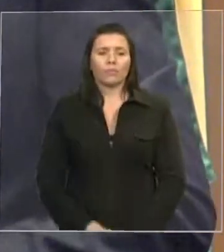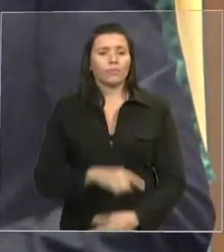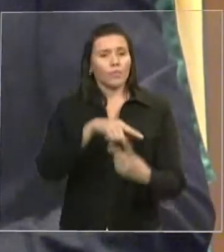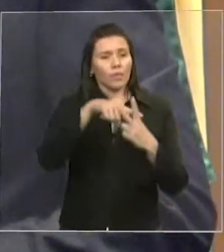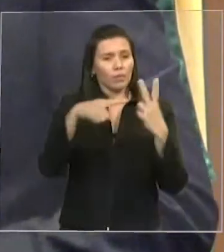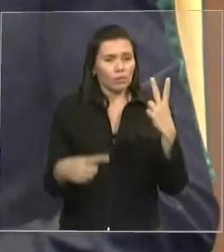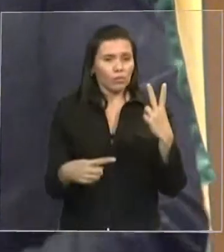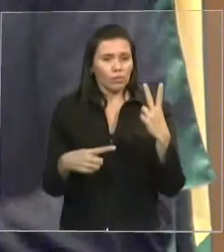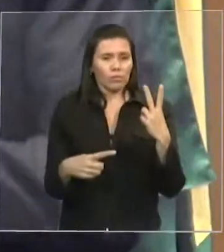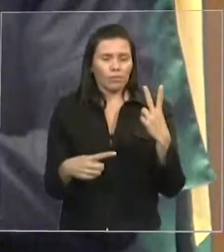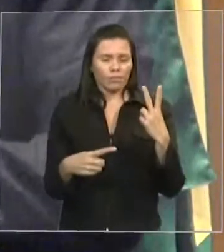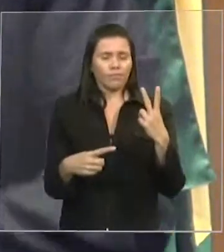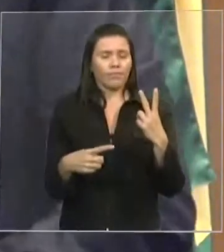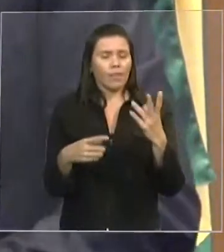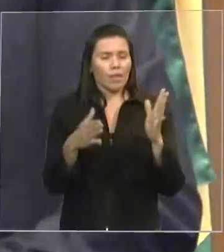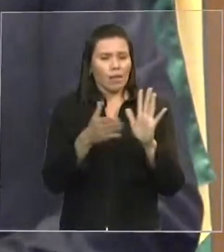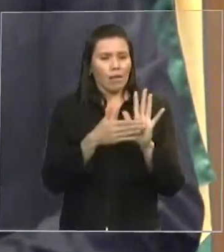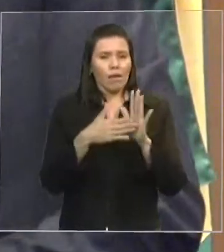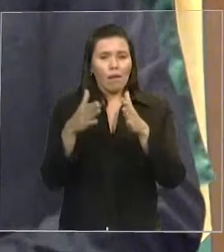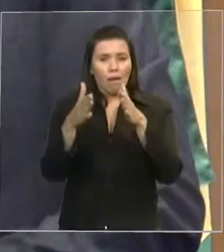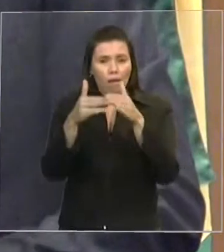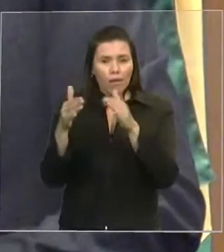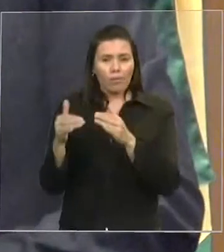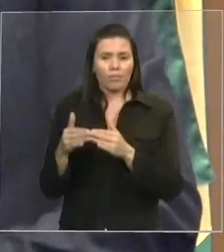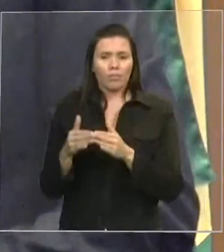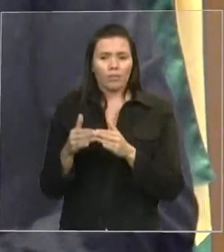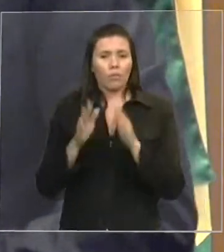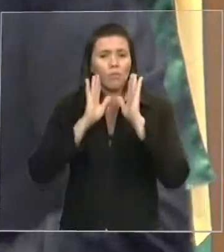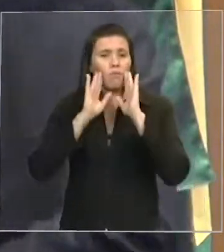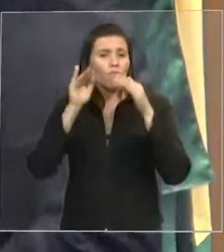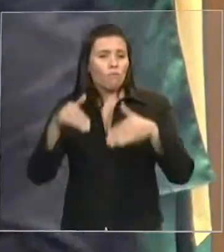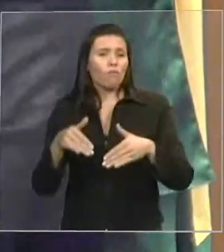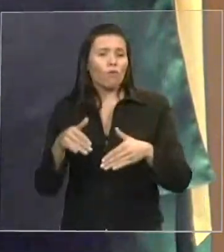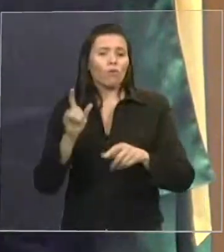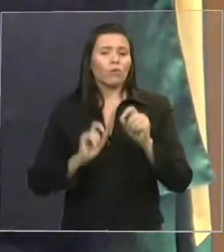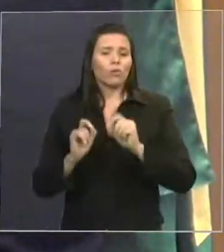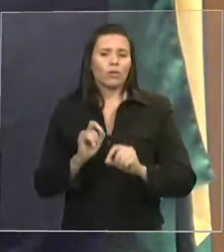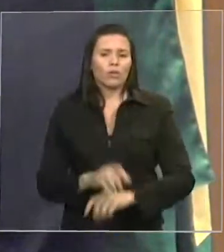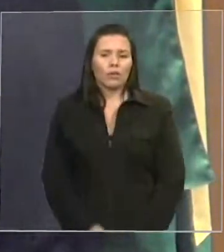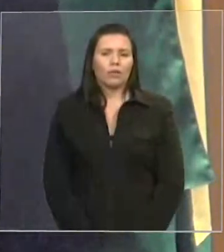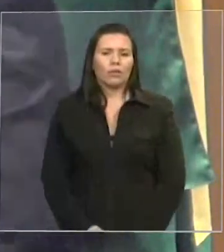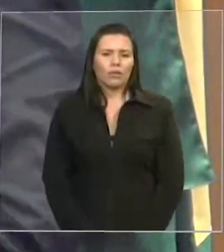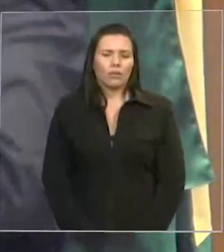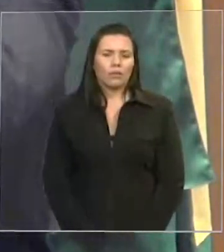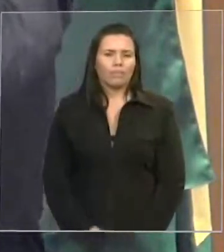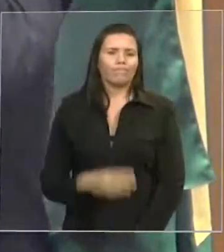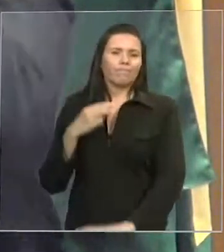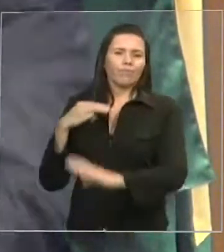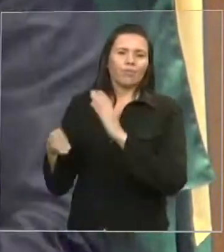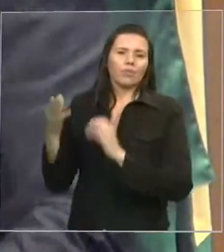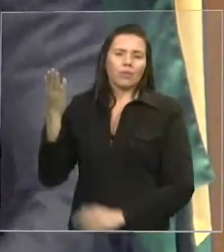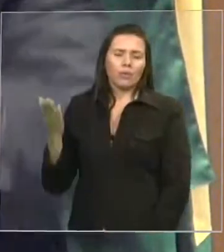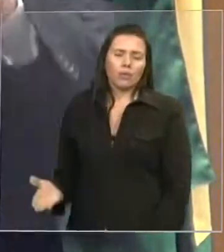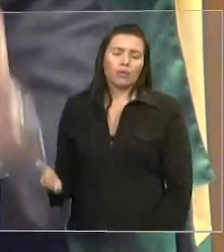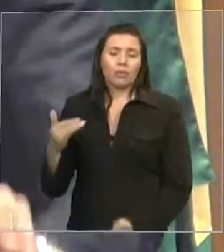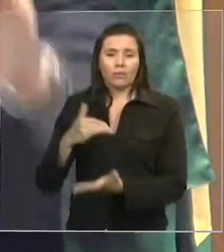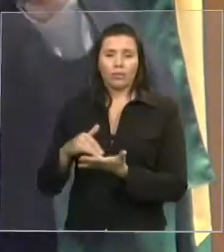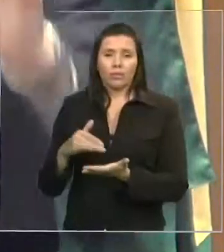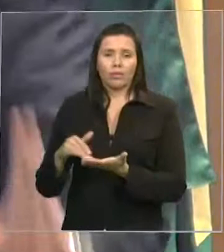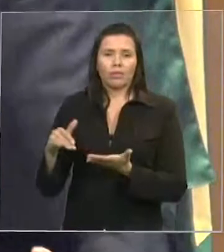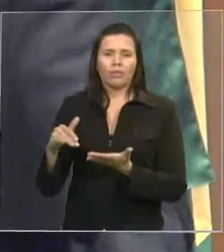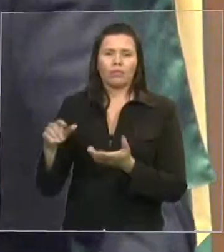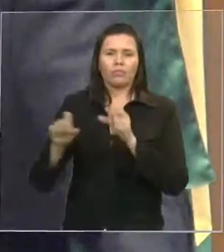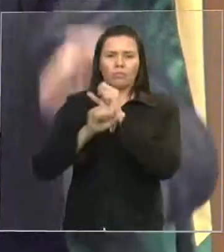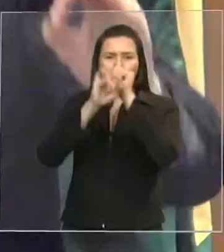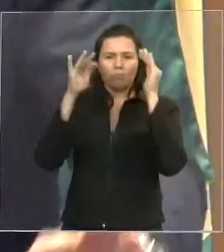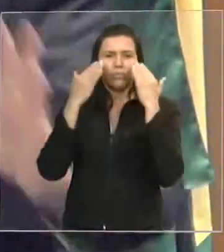direcionado ao secretário de transparência do governo do